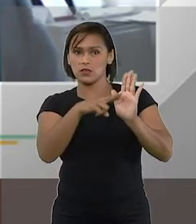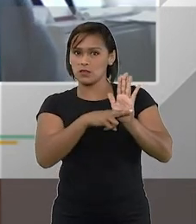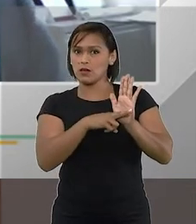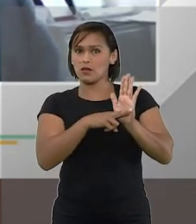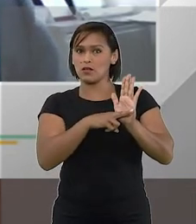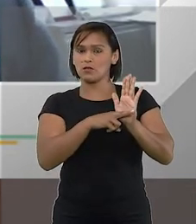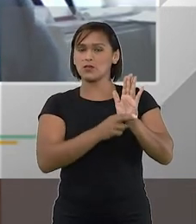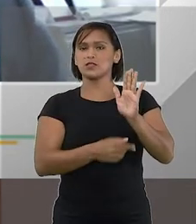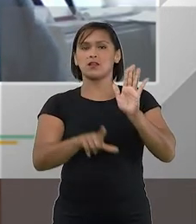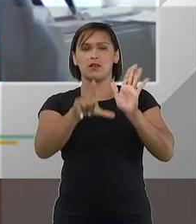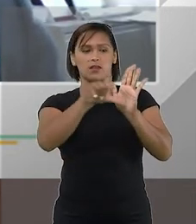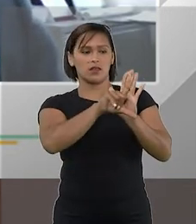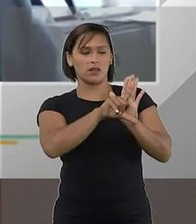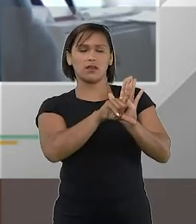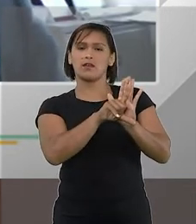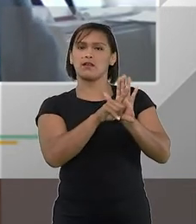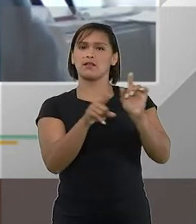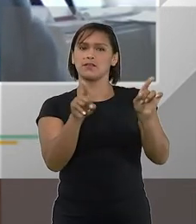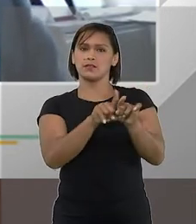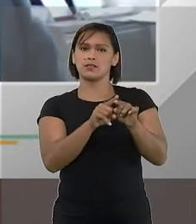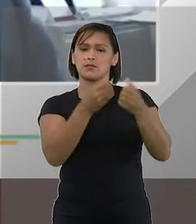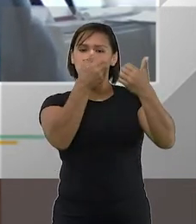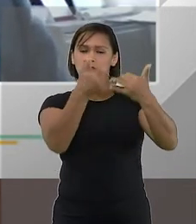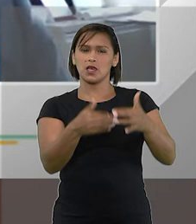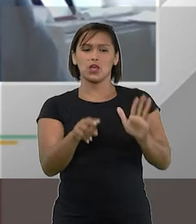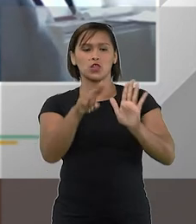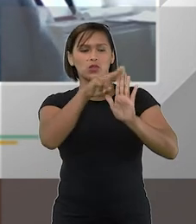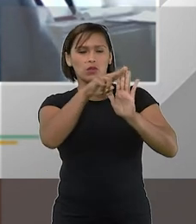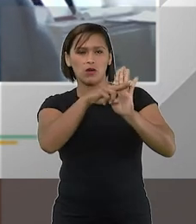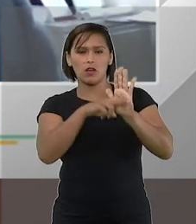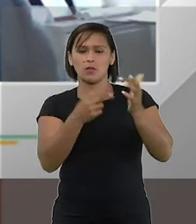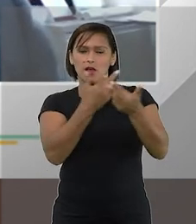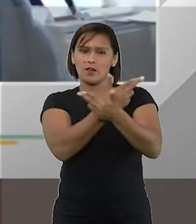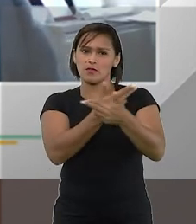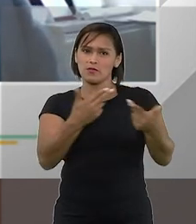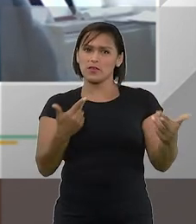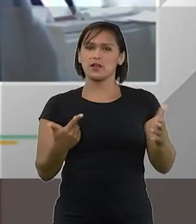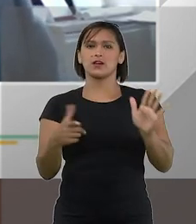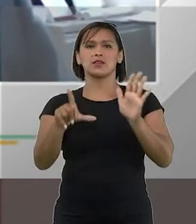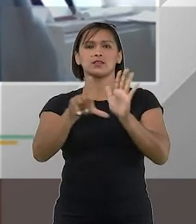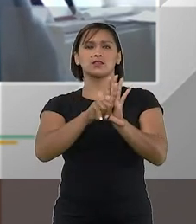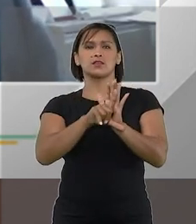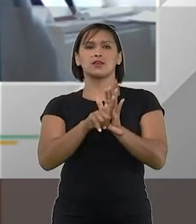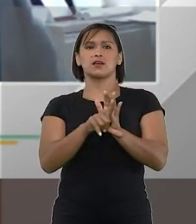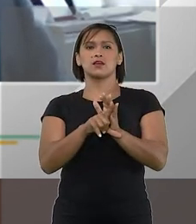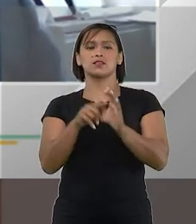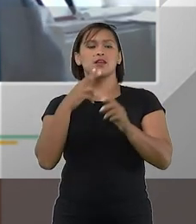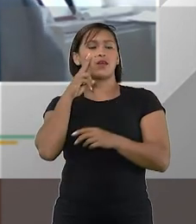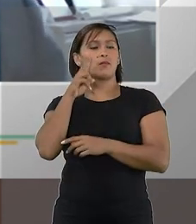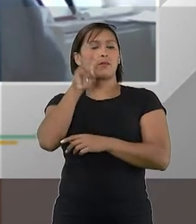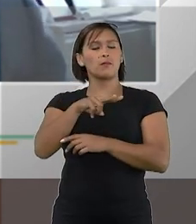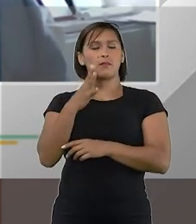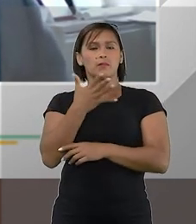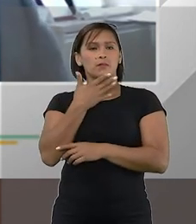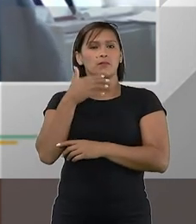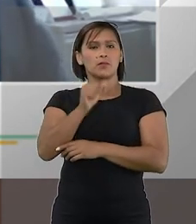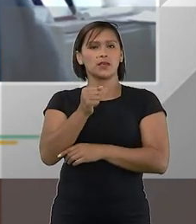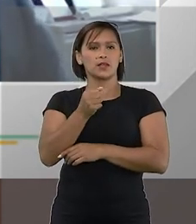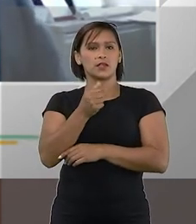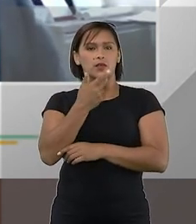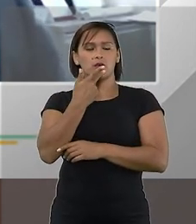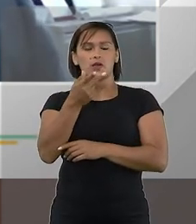infralegais atos normativos infralegais que visam melhorar